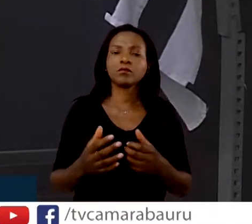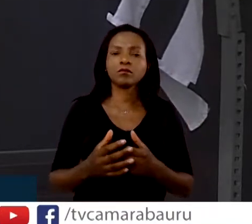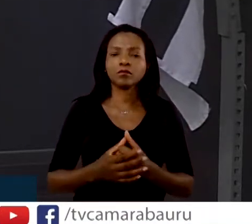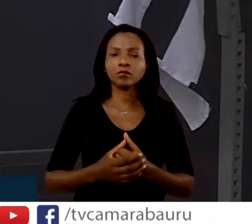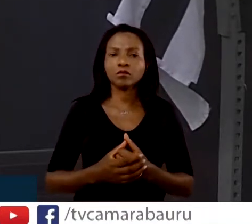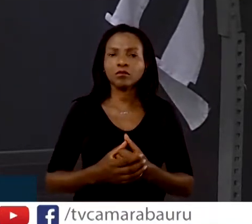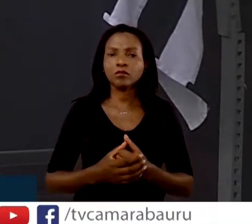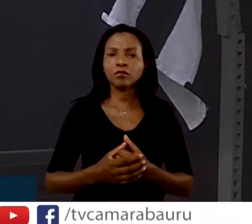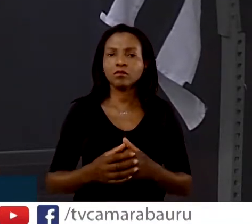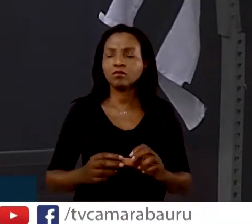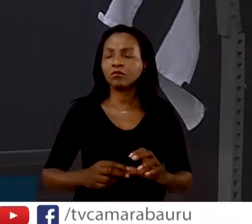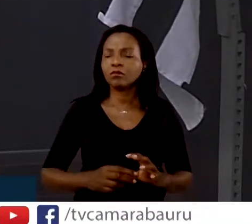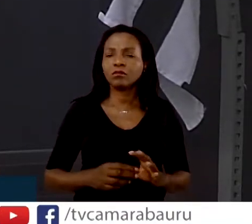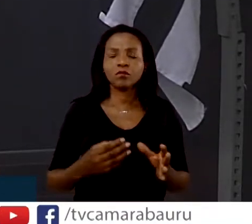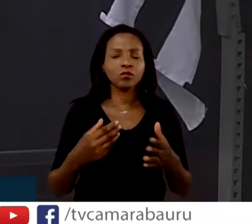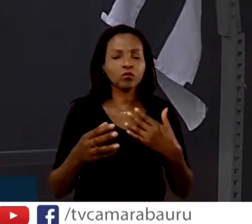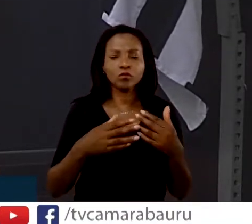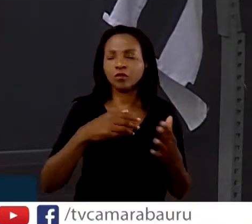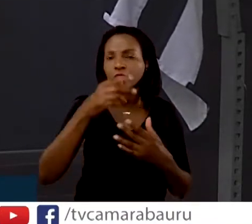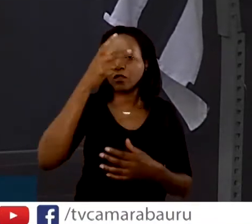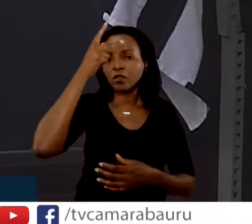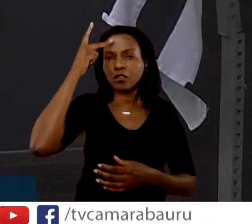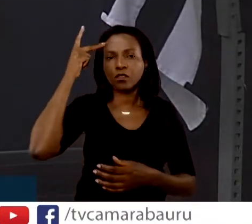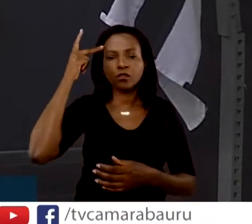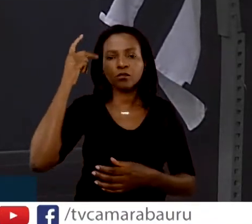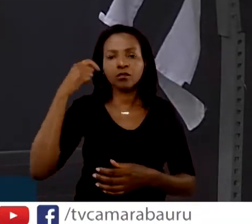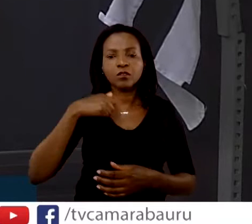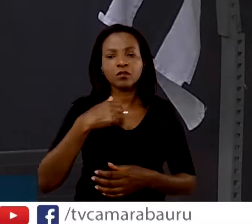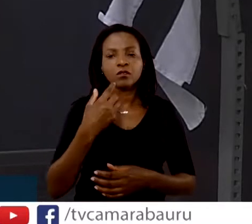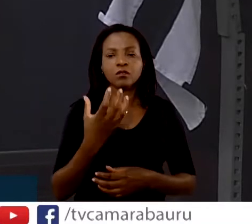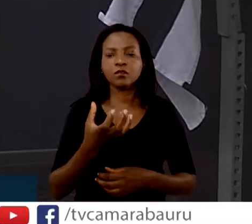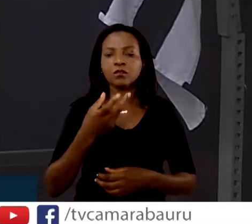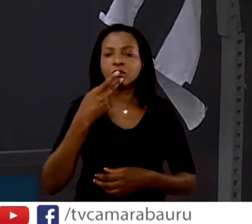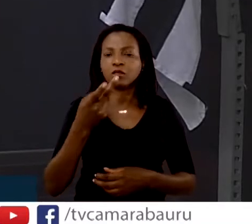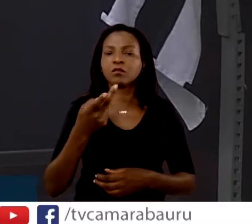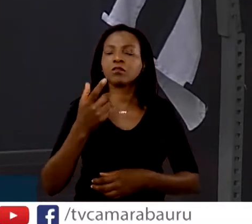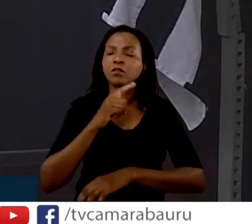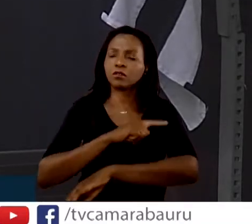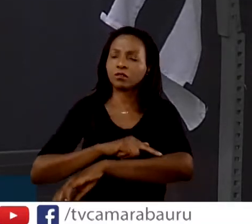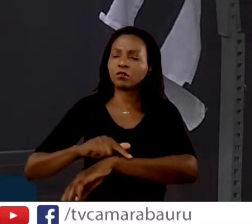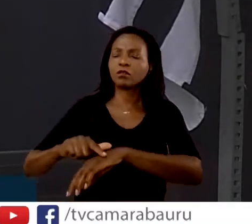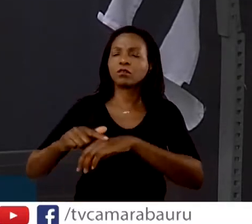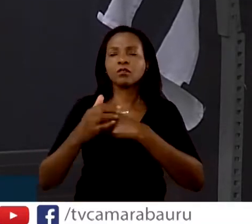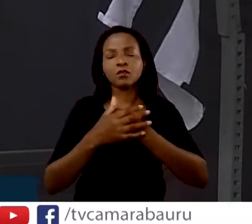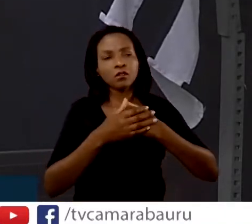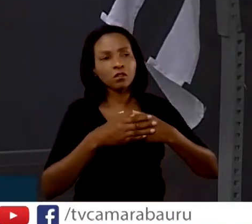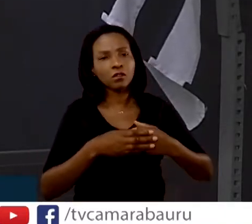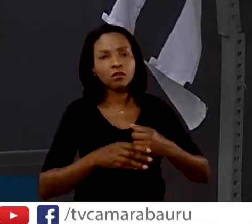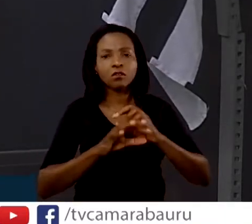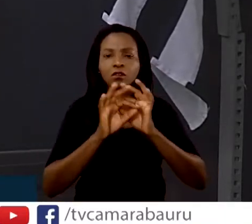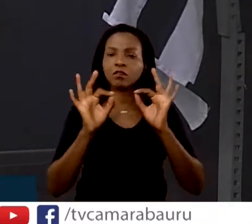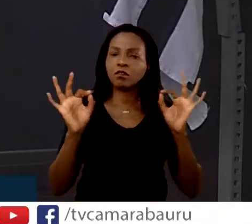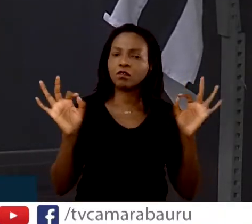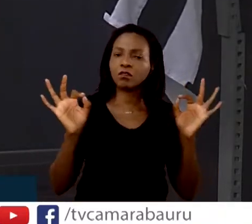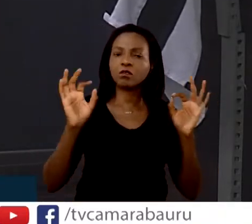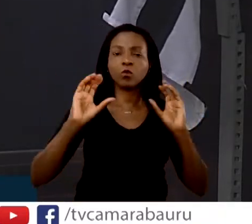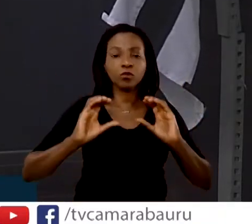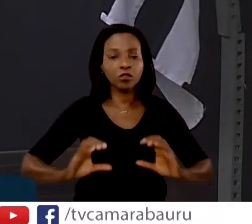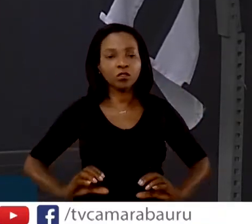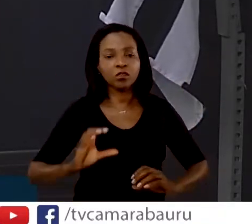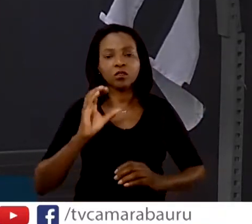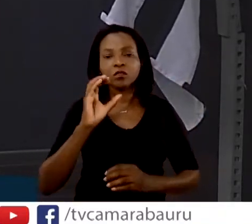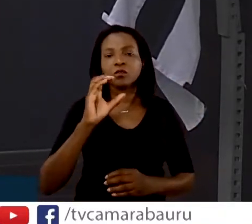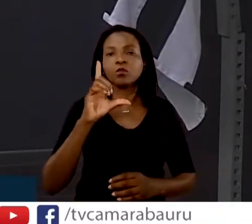Independentemente da pessoa, quero aqui dizer que o meu respeito, o meu carinho, pelo nobre cidadão Clodoaldo Armando